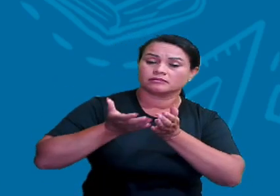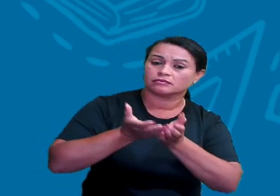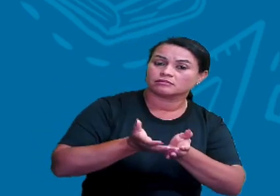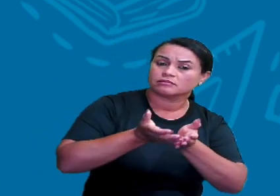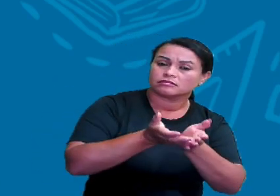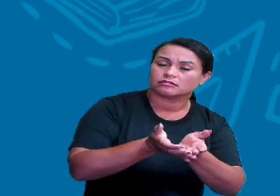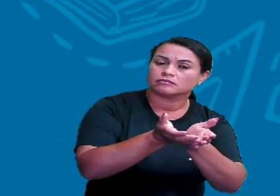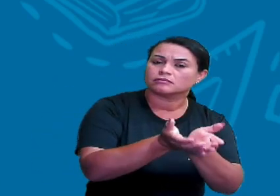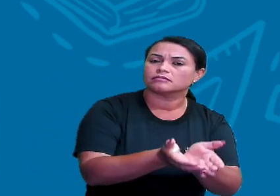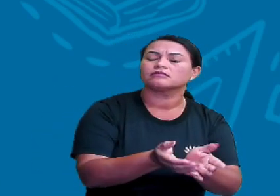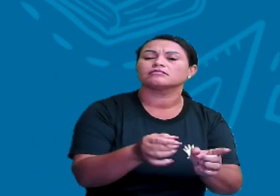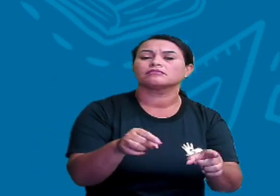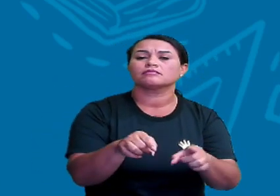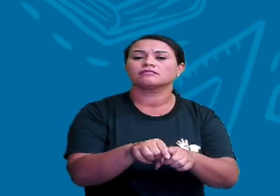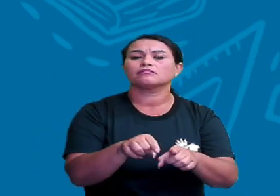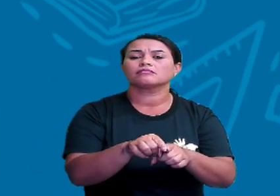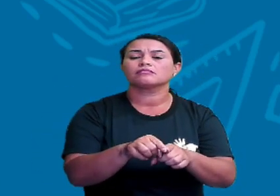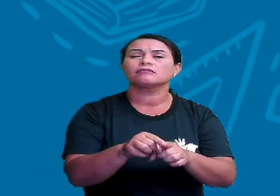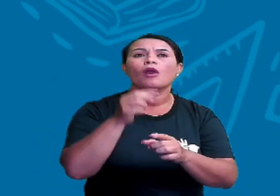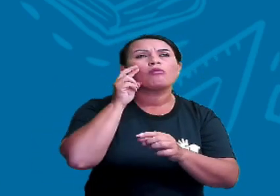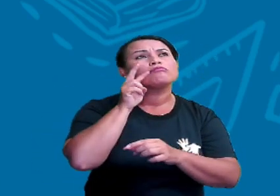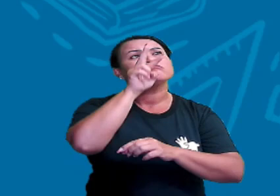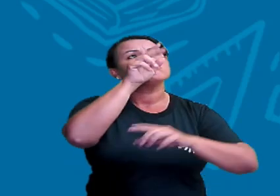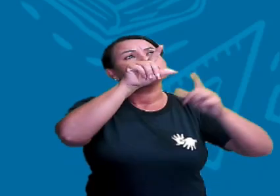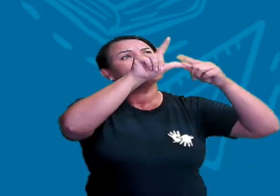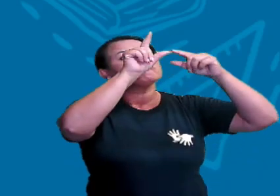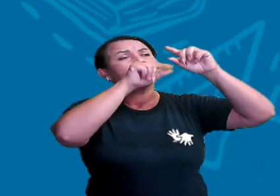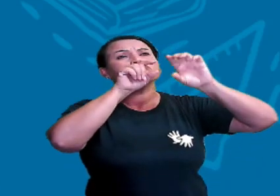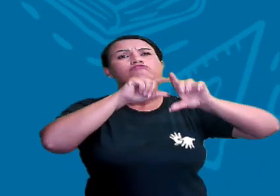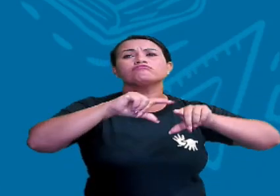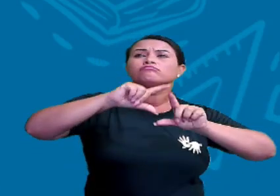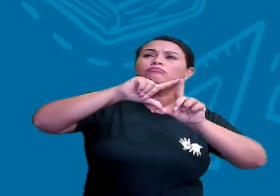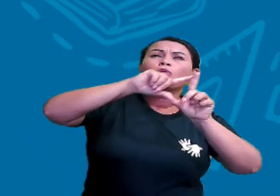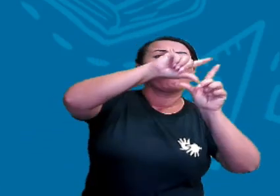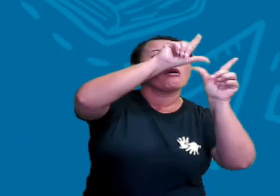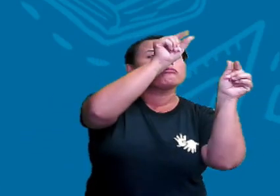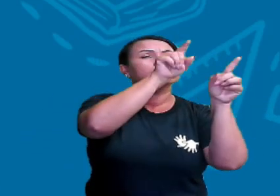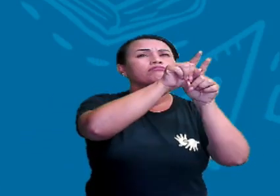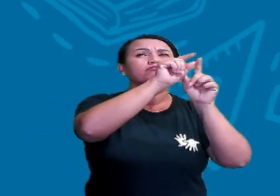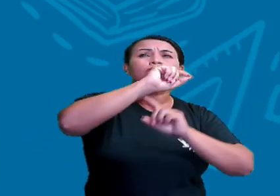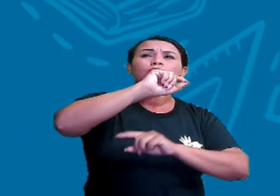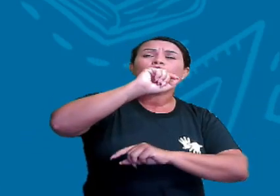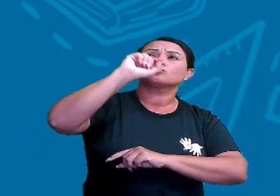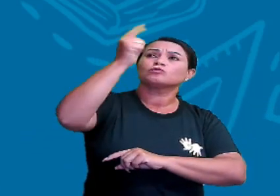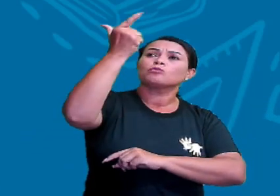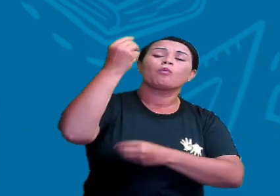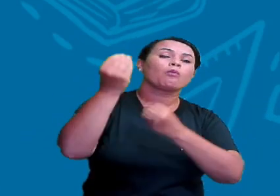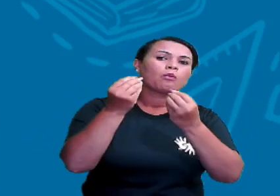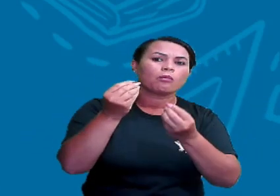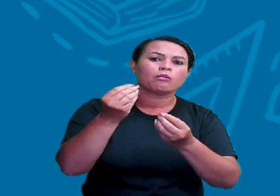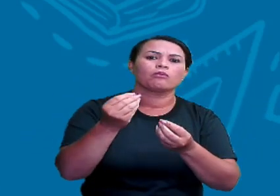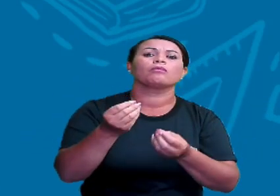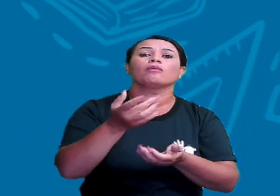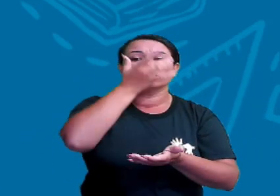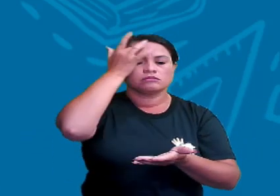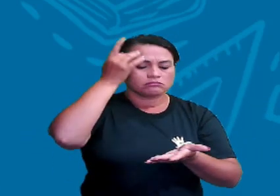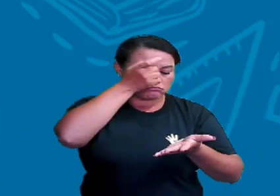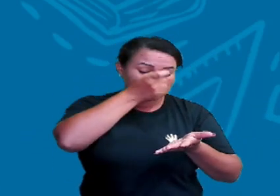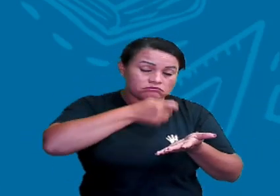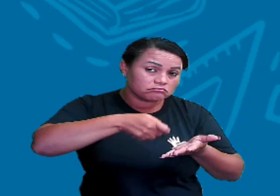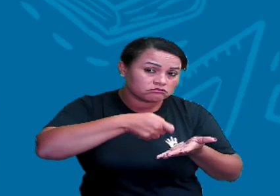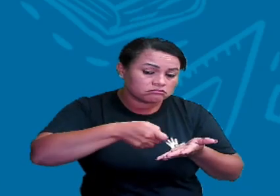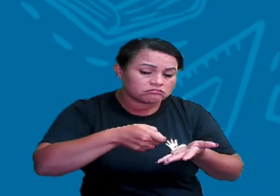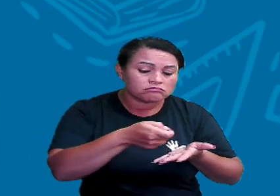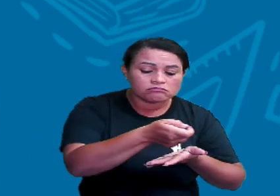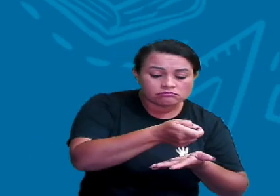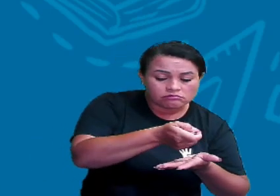através das estrelas, do sol, o homem sempre estava registrando o seu caminho. Antigamente, quando não